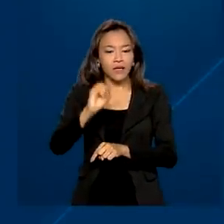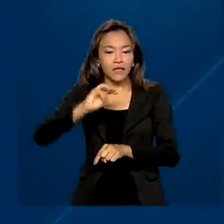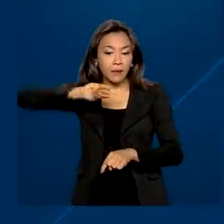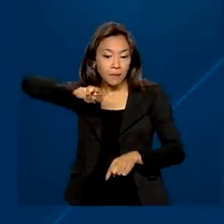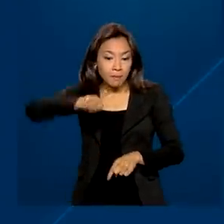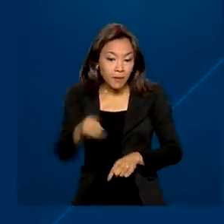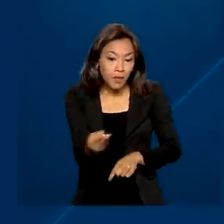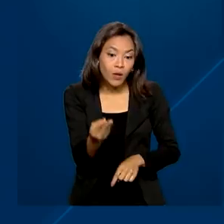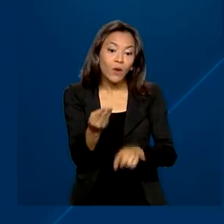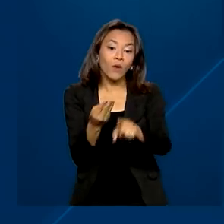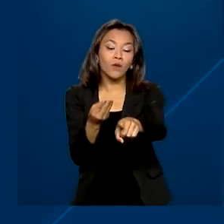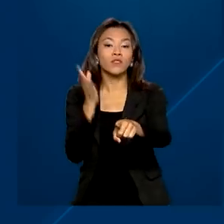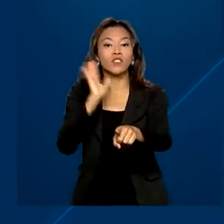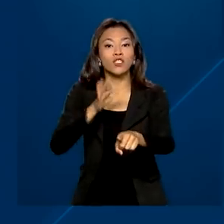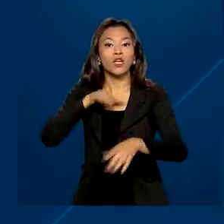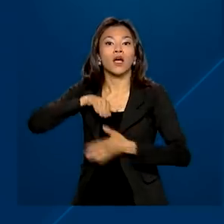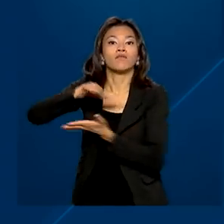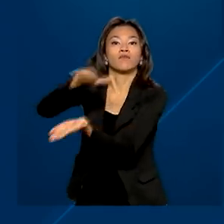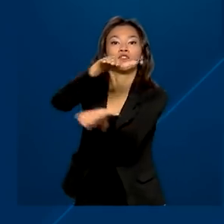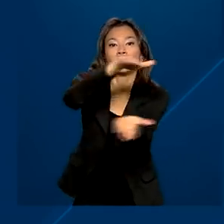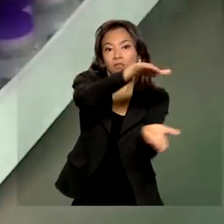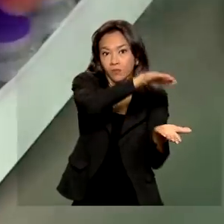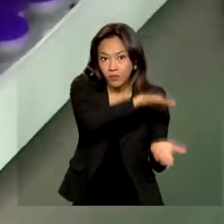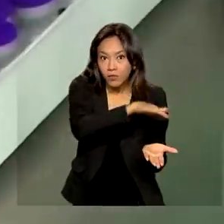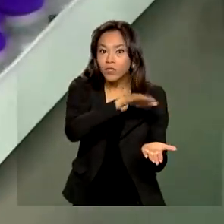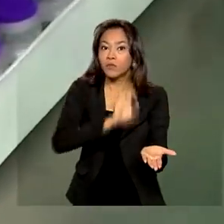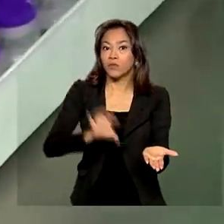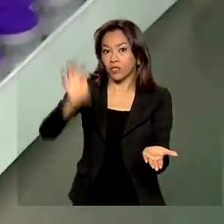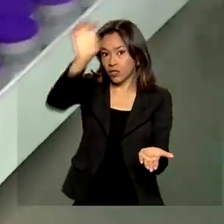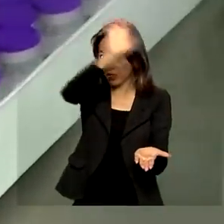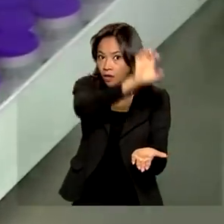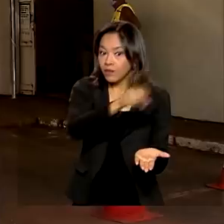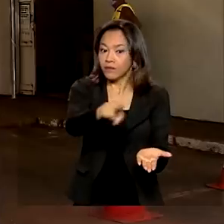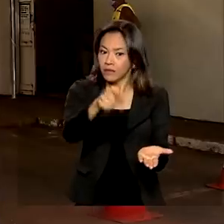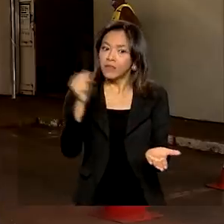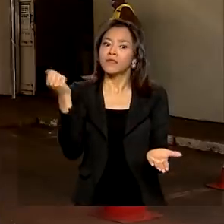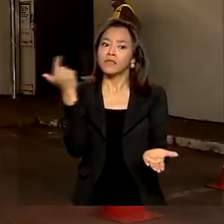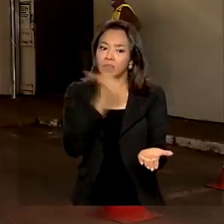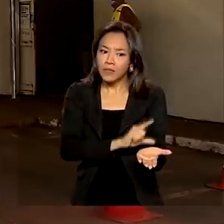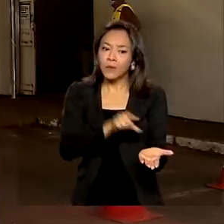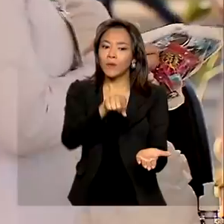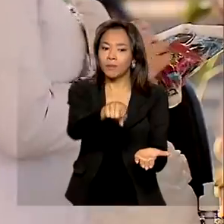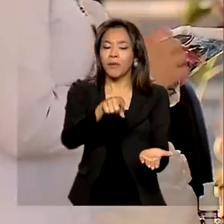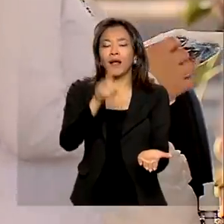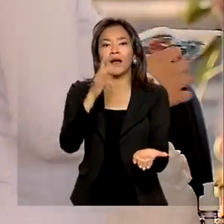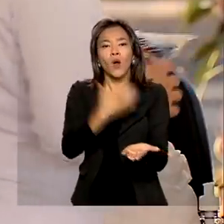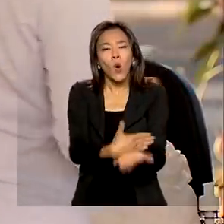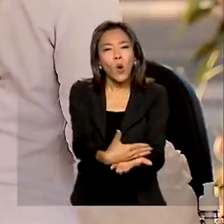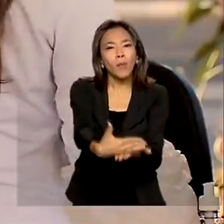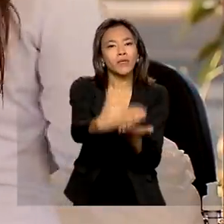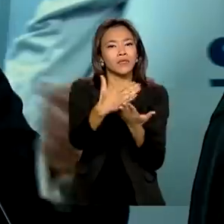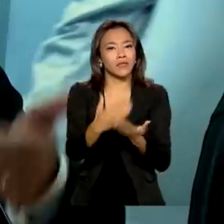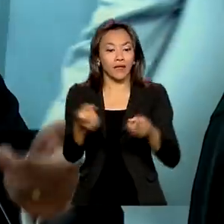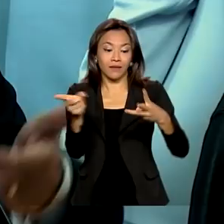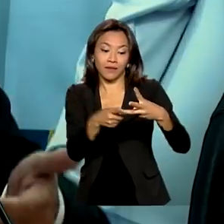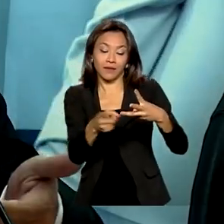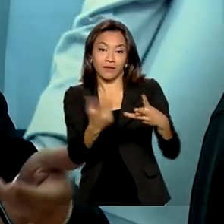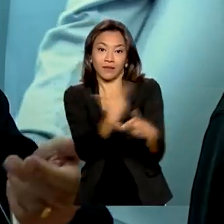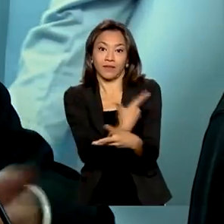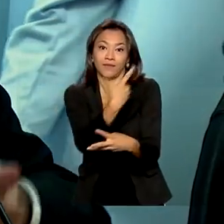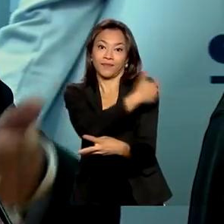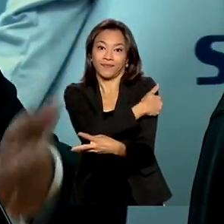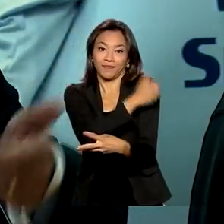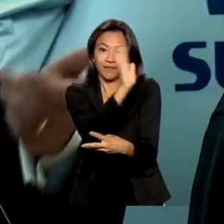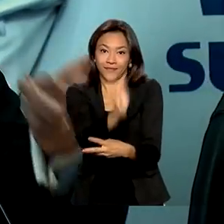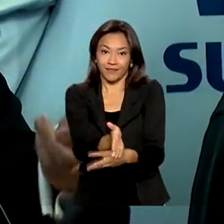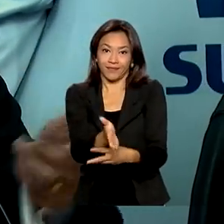de doses foram distribuídas aos estados. Deu até para começar a aplicar a dose de reforço. Hoje nós sabemos